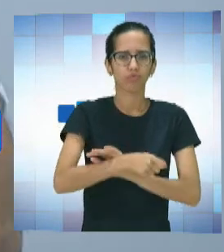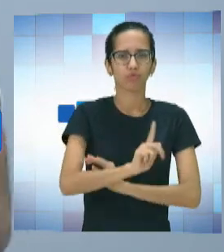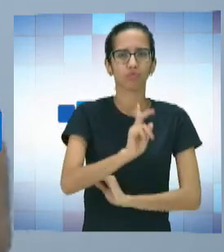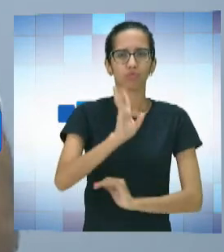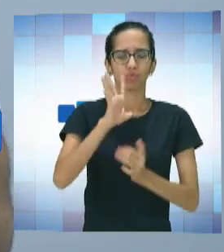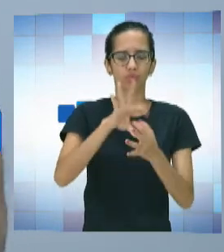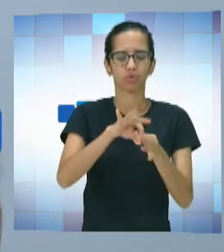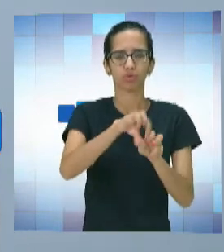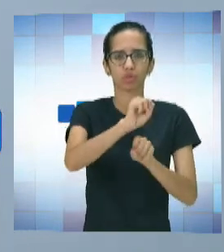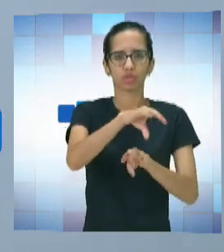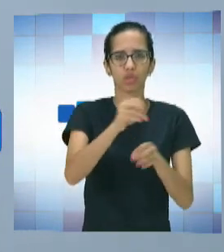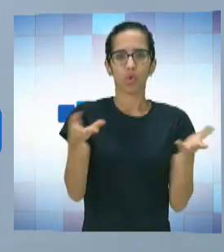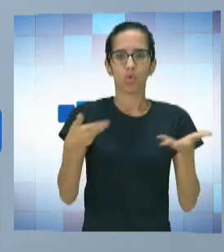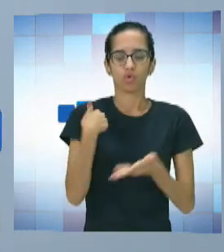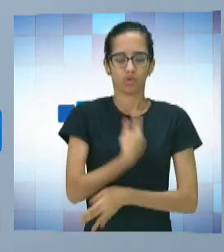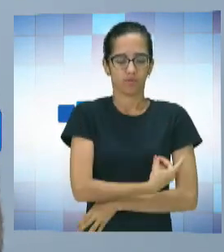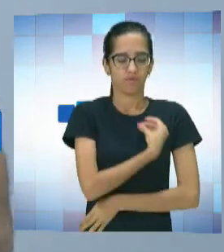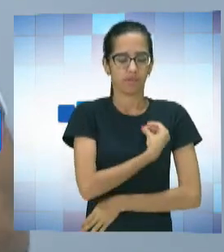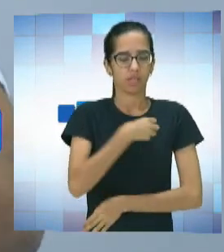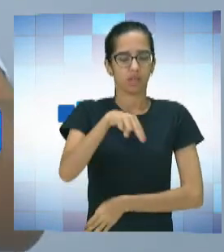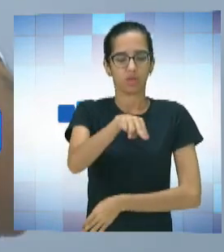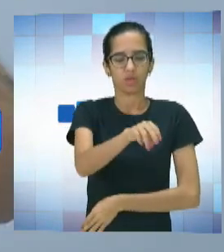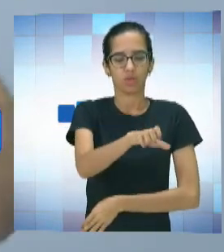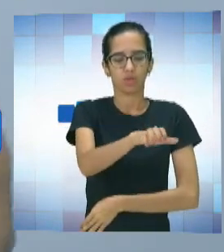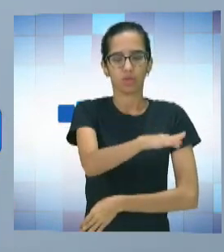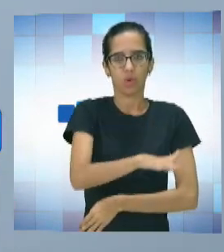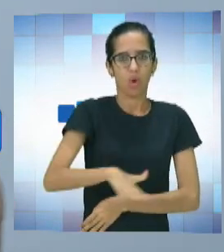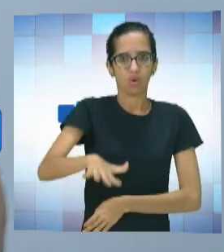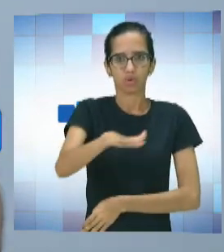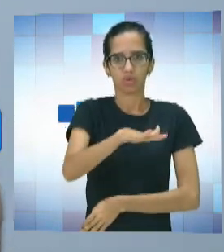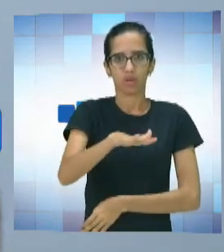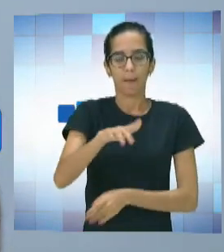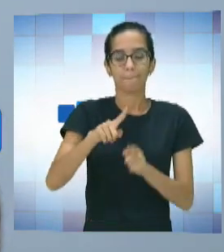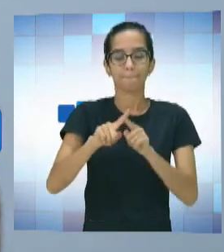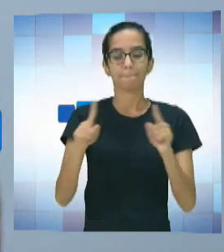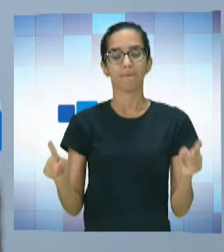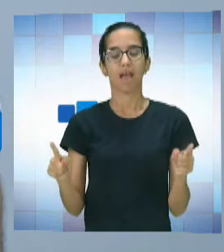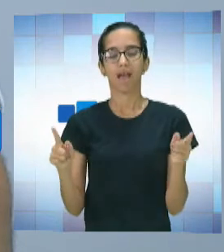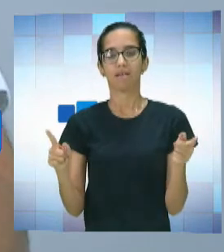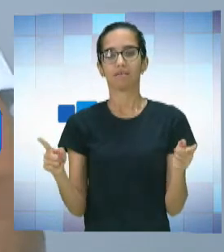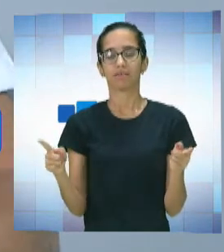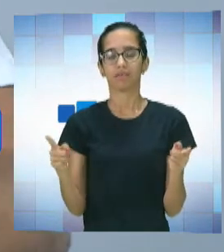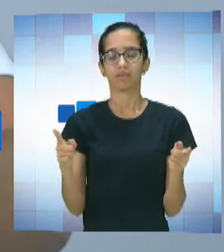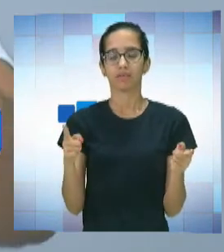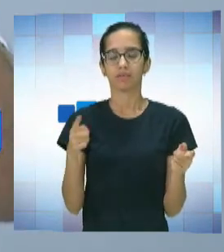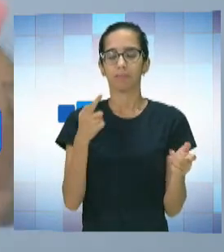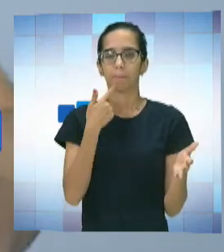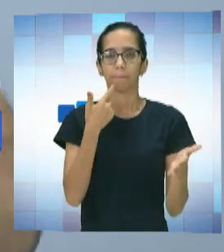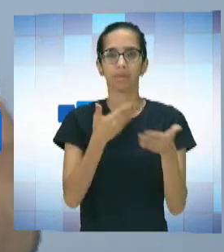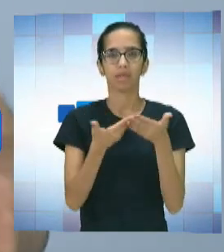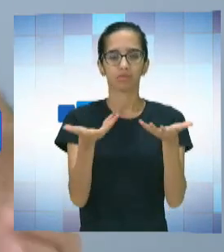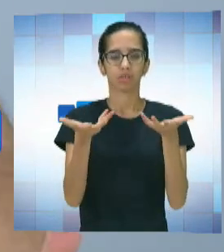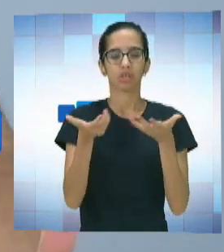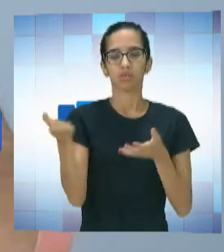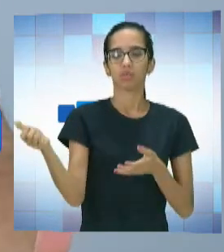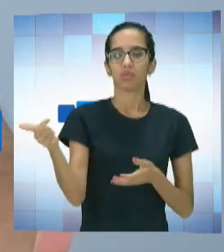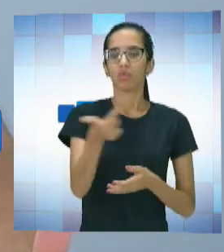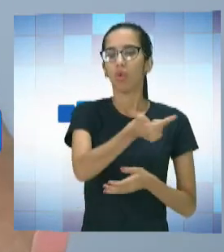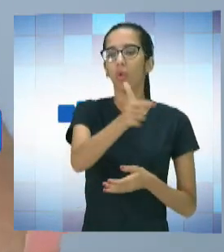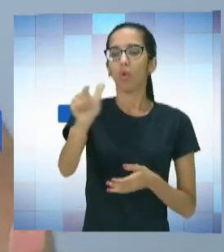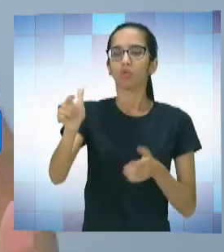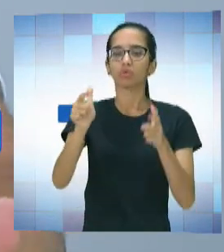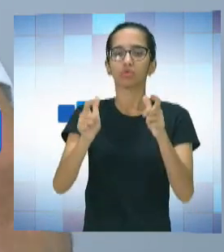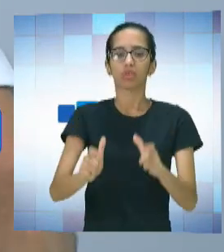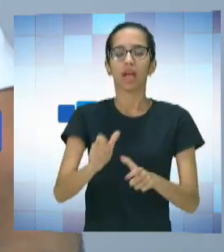Nós estamos hoje na Zona Norte, mais breve, futuramente, nós queremos abrir outros polos, Zona Sul, Zona